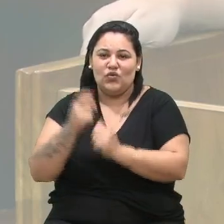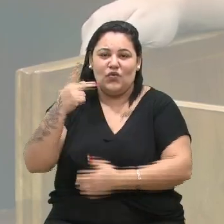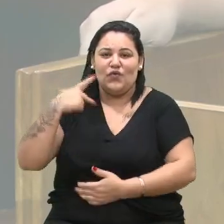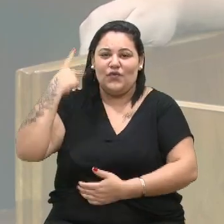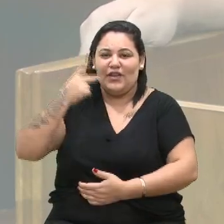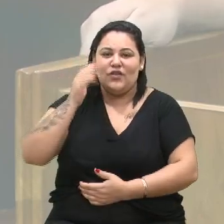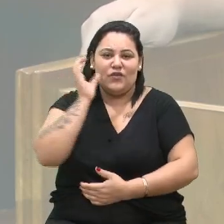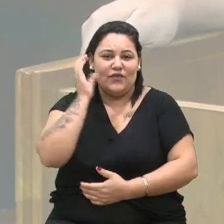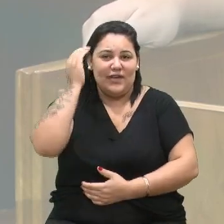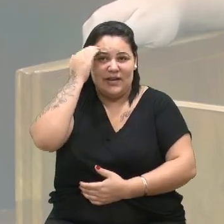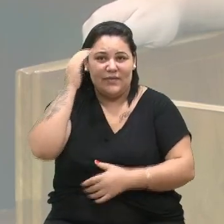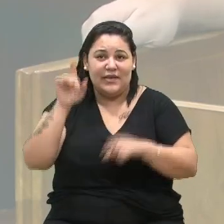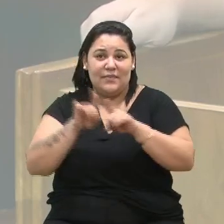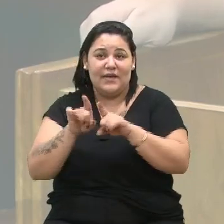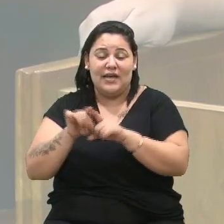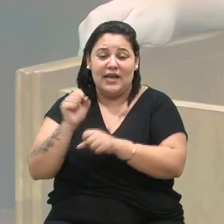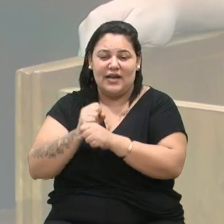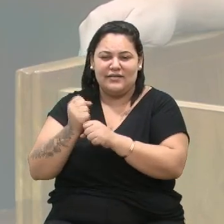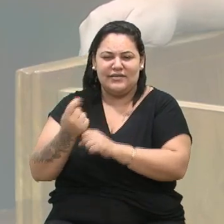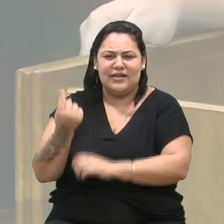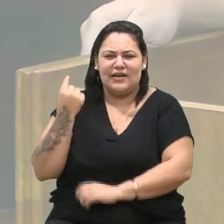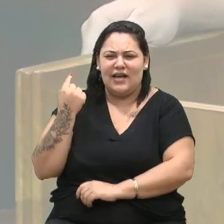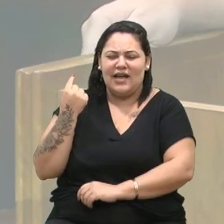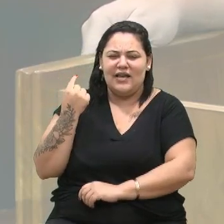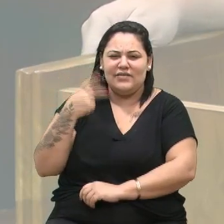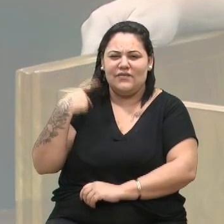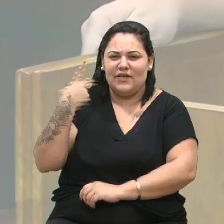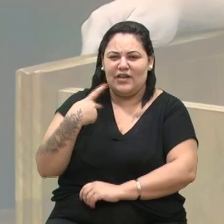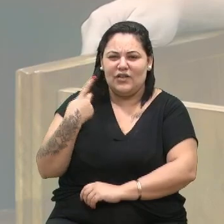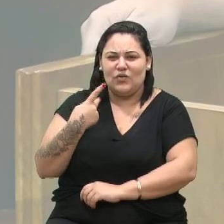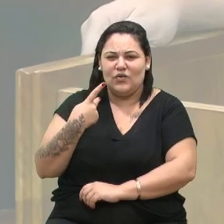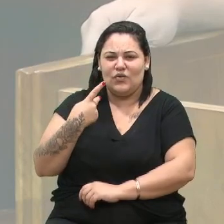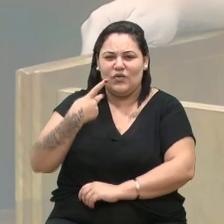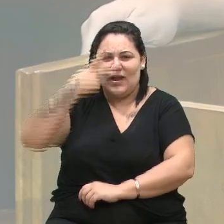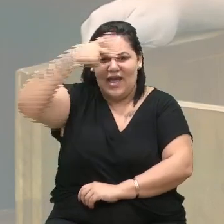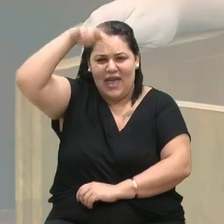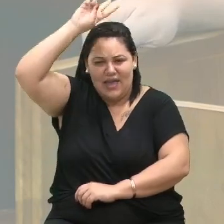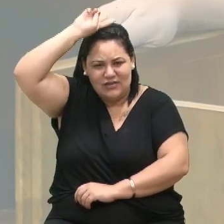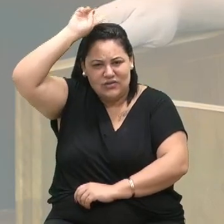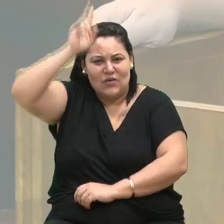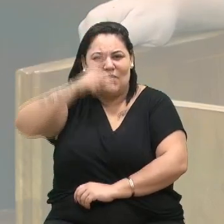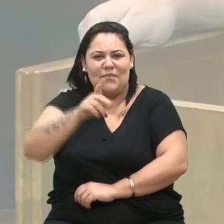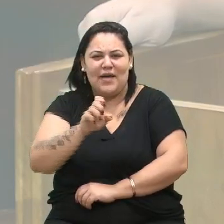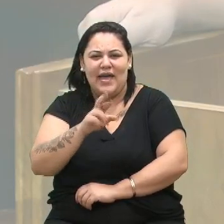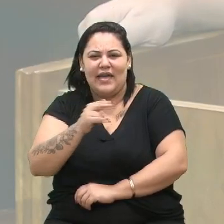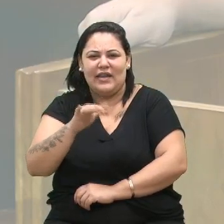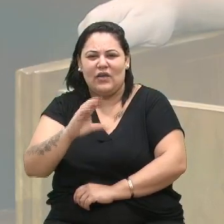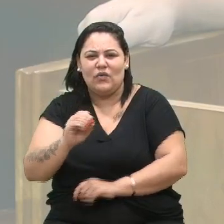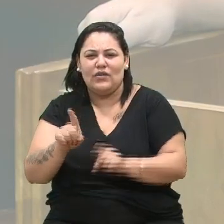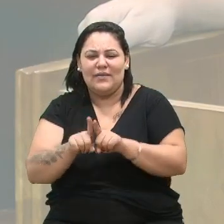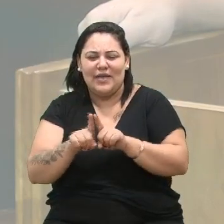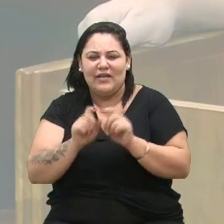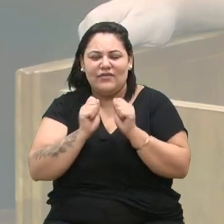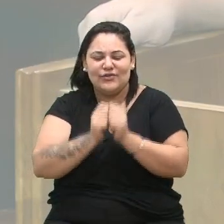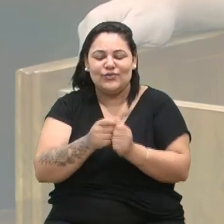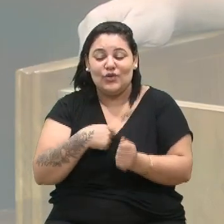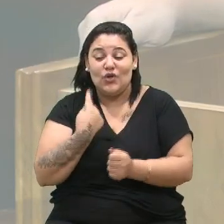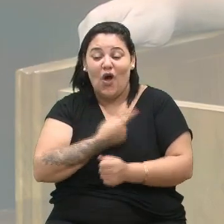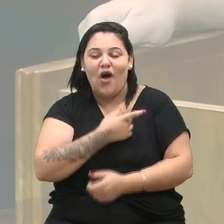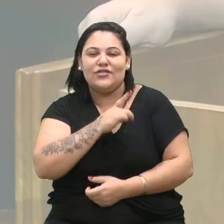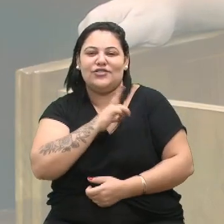Felipe, na época o vereador Périco, o vereador Edson da Rosa, que estava conosco, a gente tinha